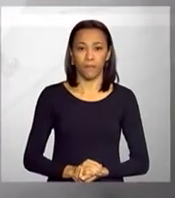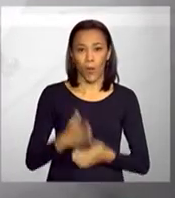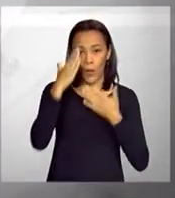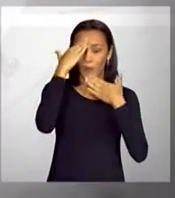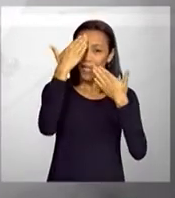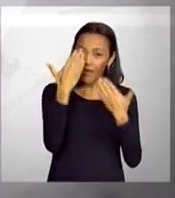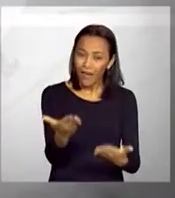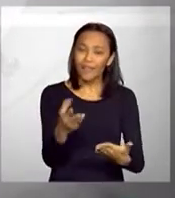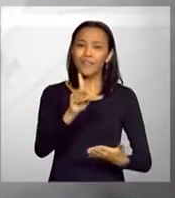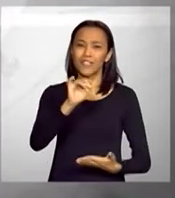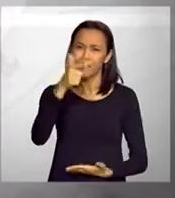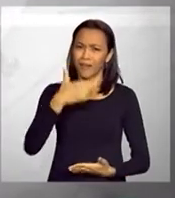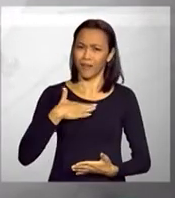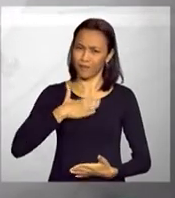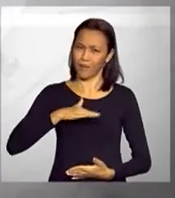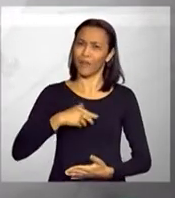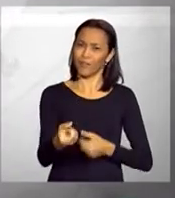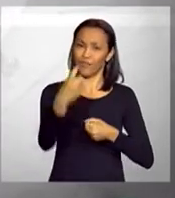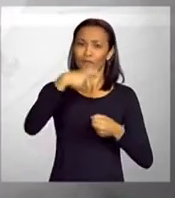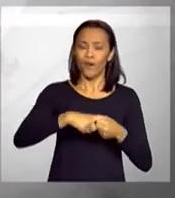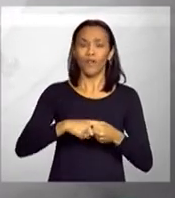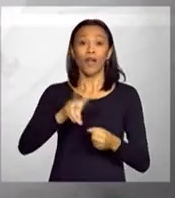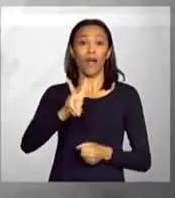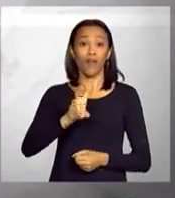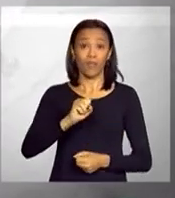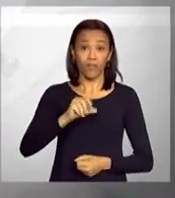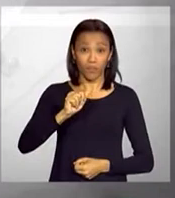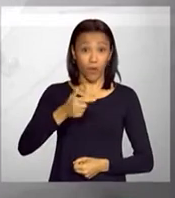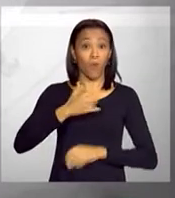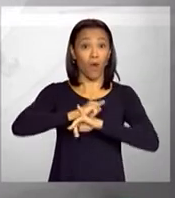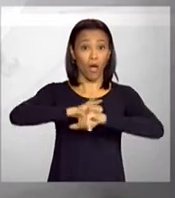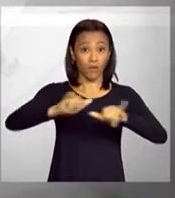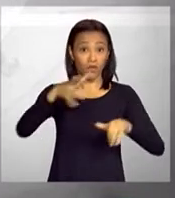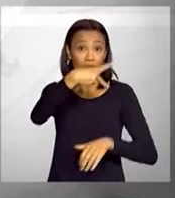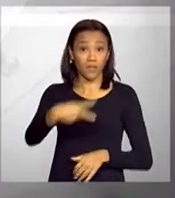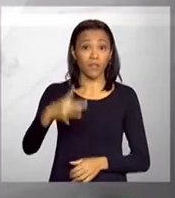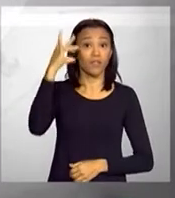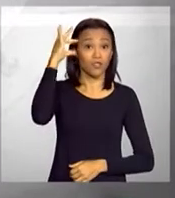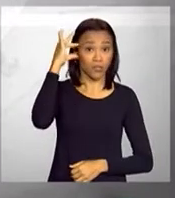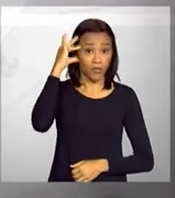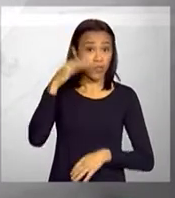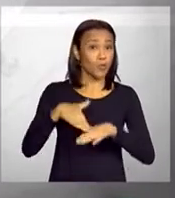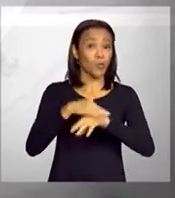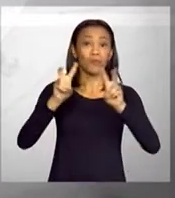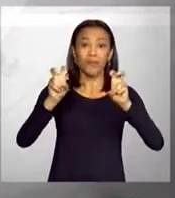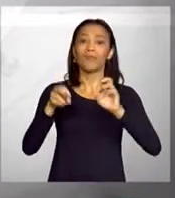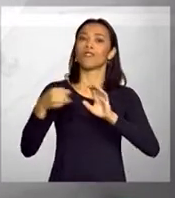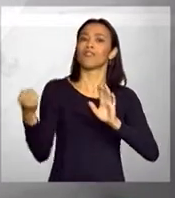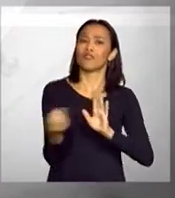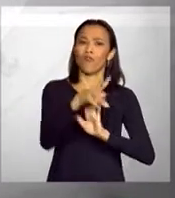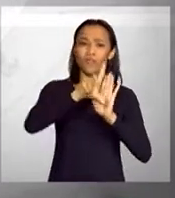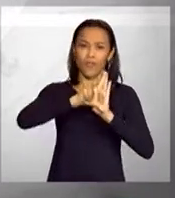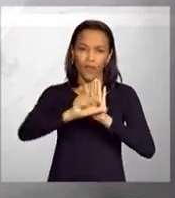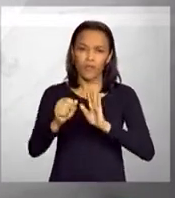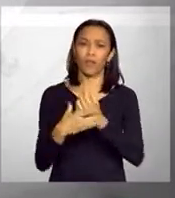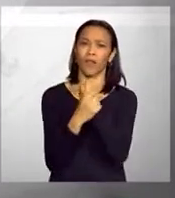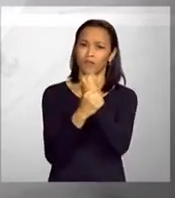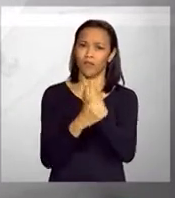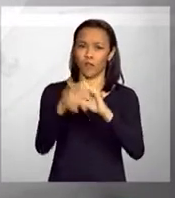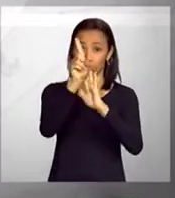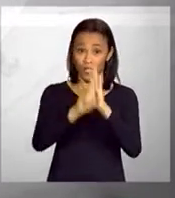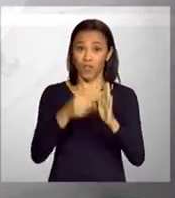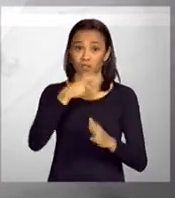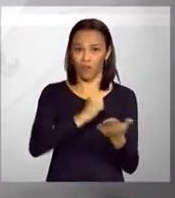Obrigada, Daniela. E daqui a pouco a gente volta ao vivo com o anúncio da presidenta Dilma Rousseff sobre as medidas para garantir os